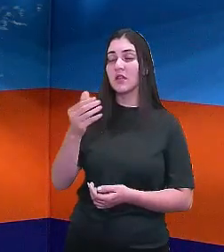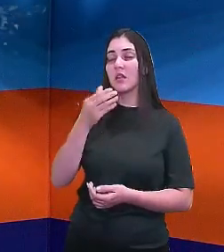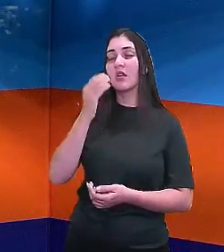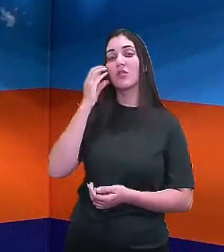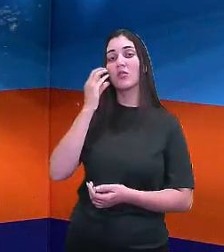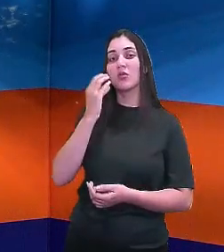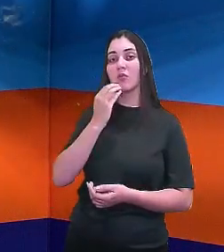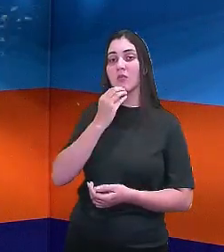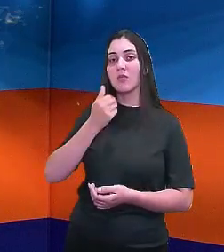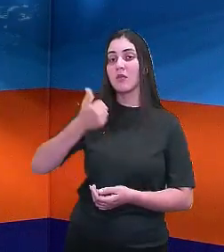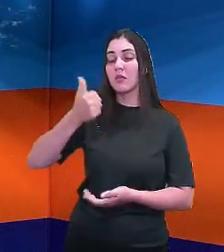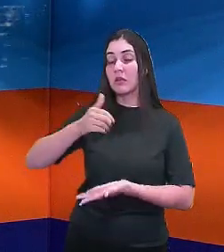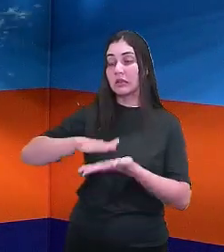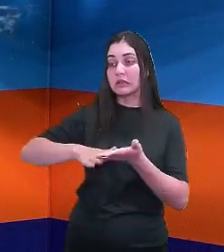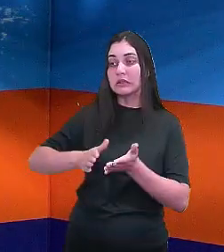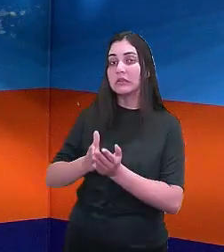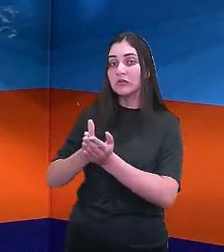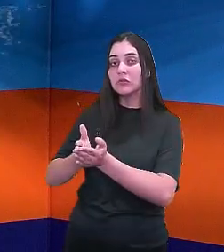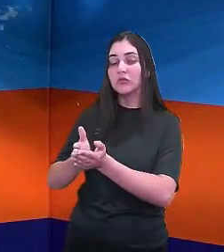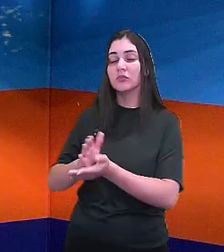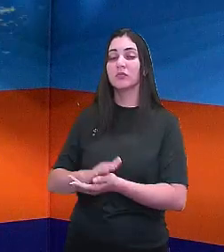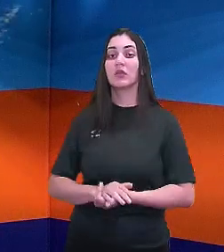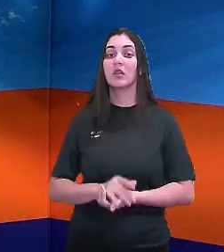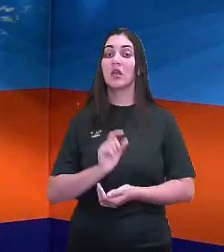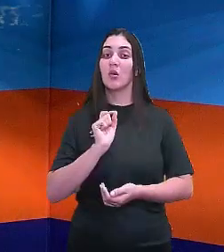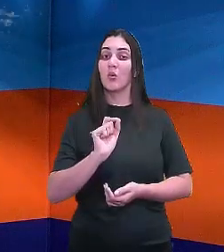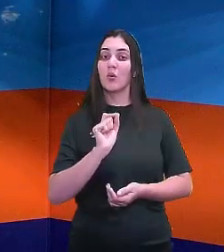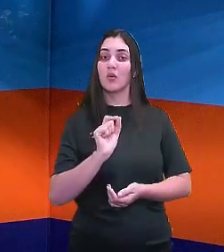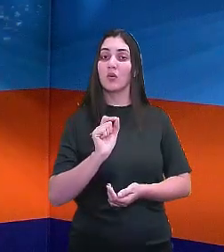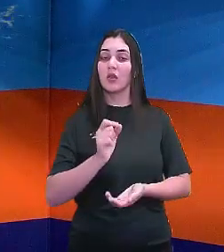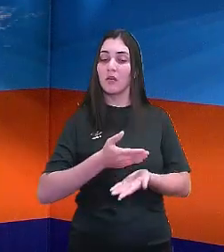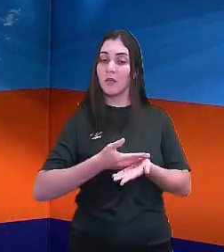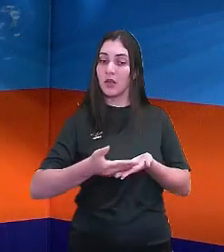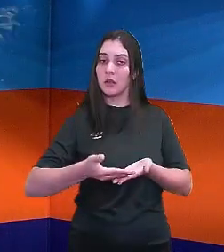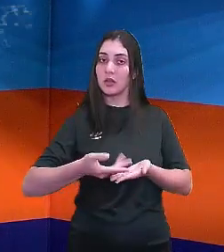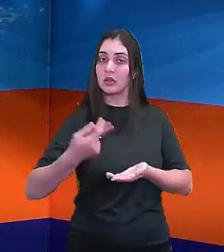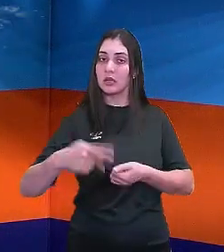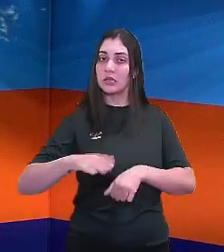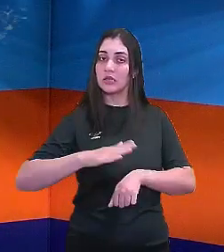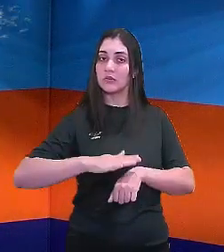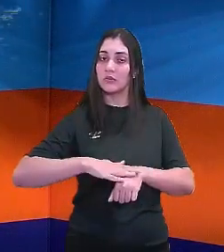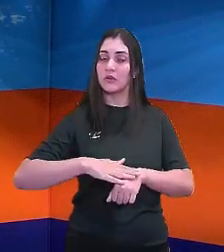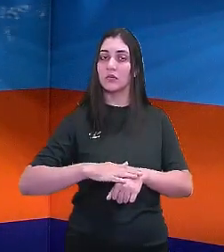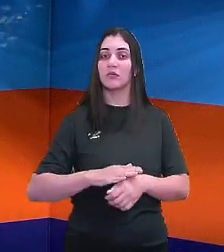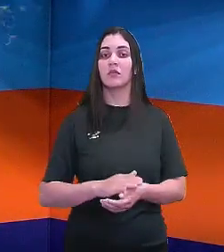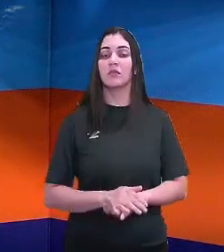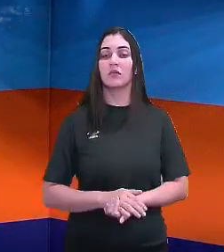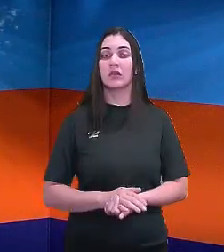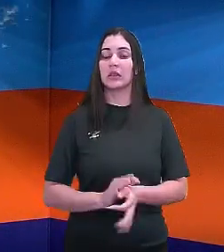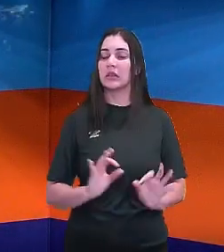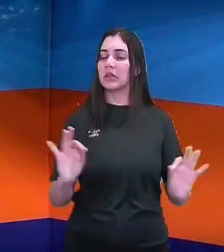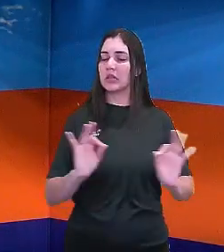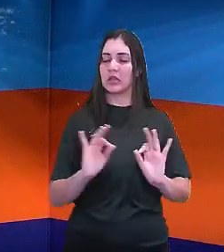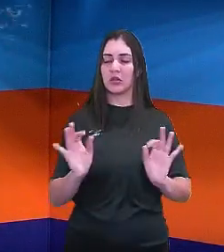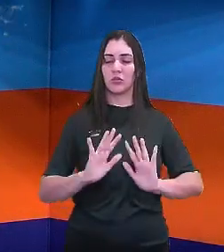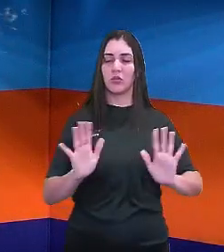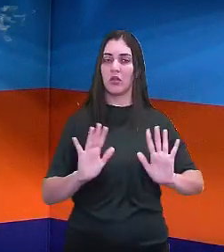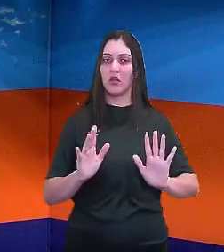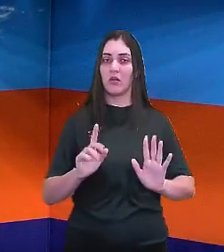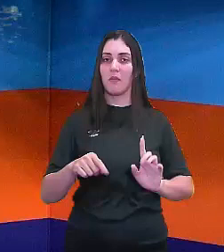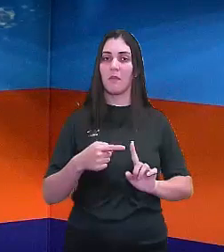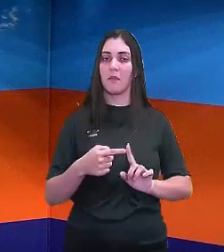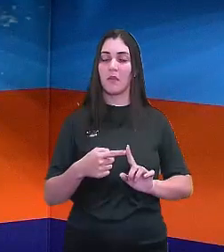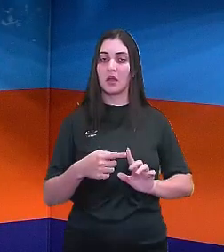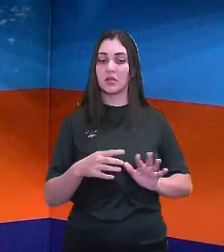que estava em viagem que, a partir de então, não existia mais uma